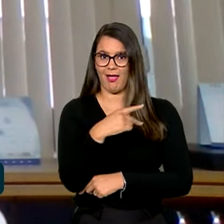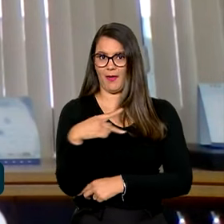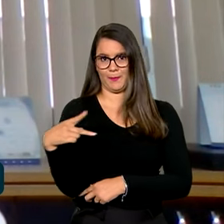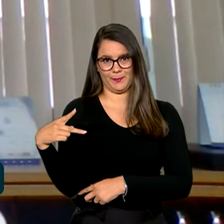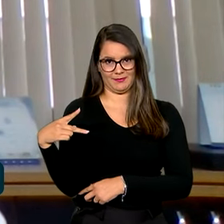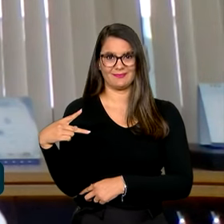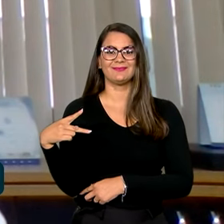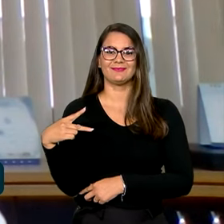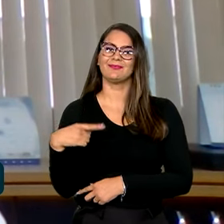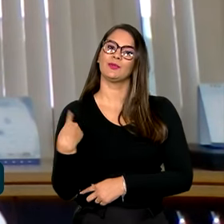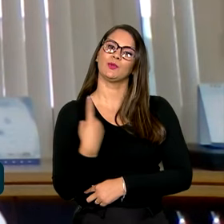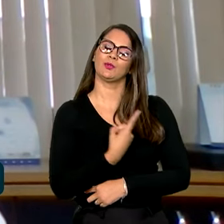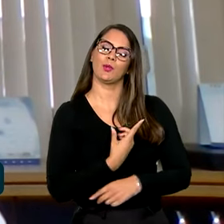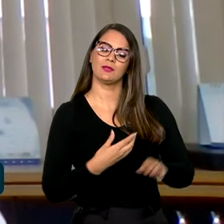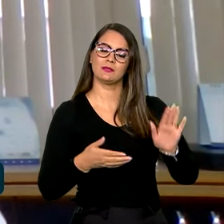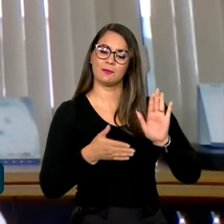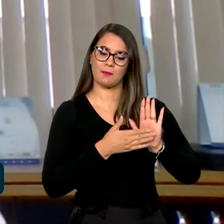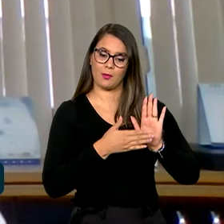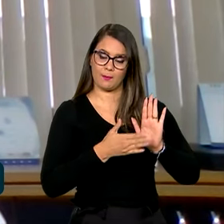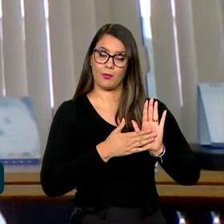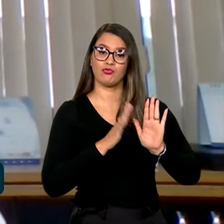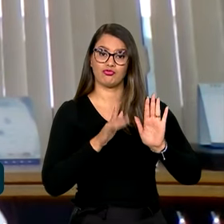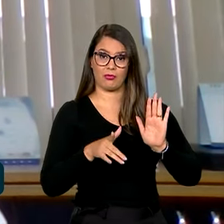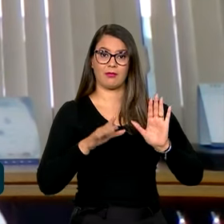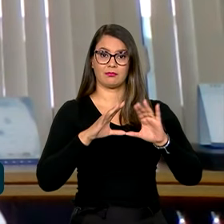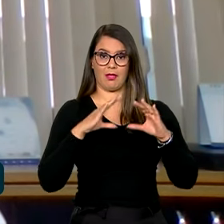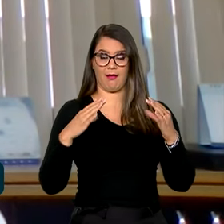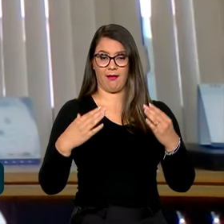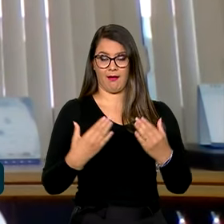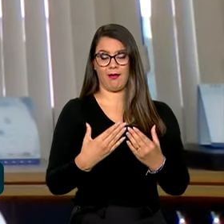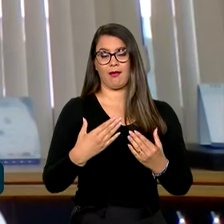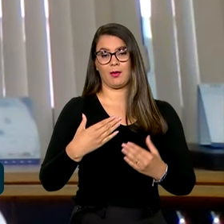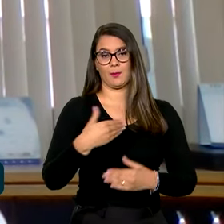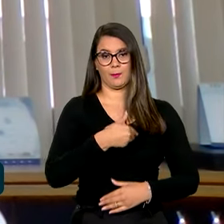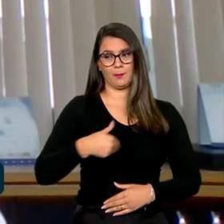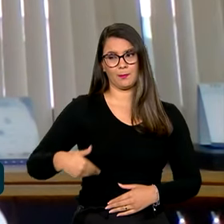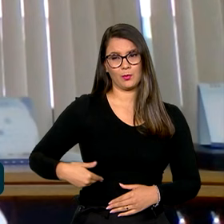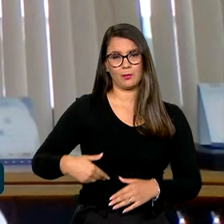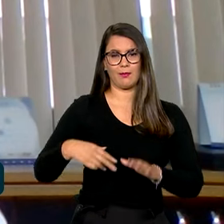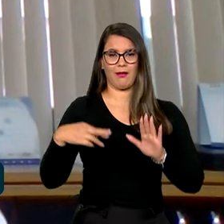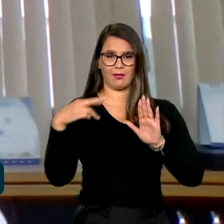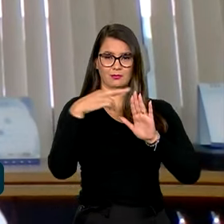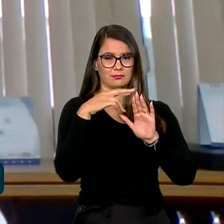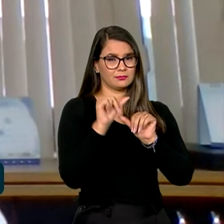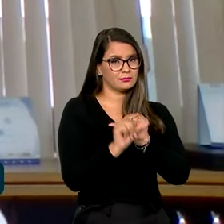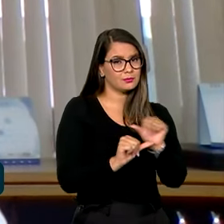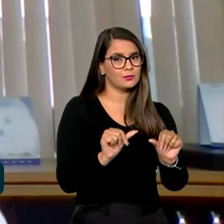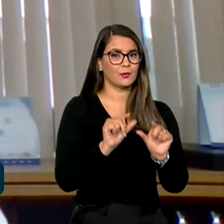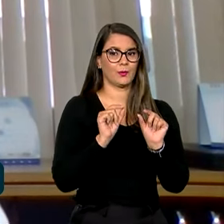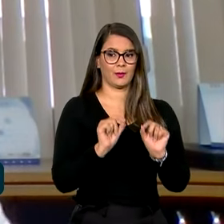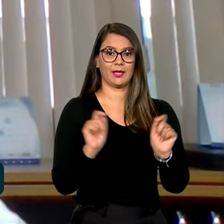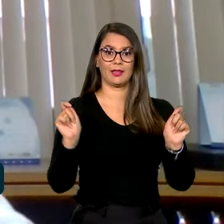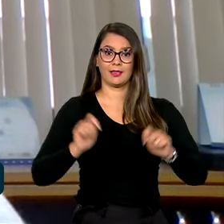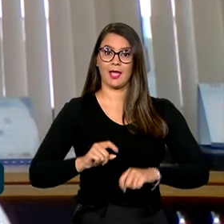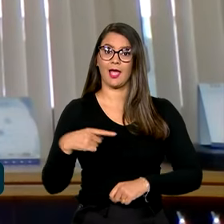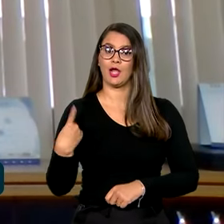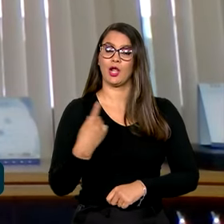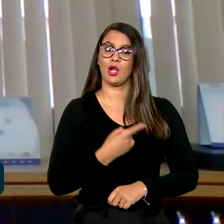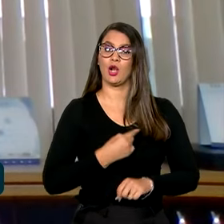A gente está propondo, isso já está em consulta pública, uma mudançazinha na resolução que vai permitir que a gente